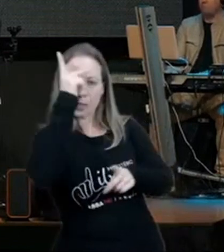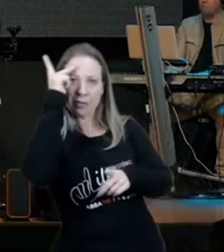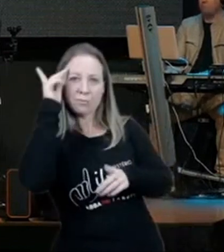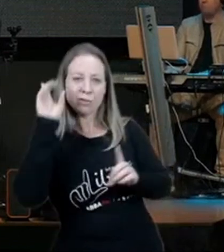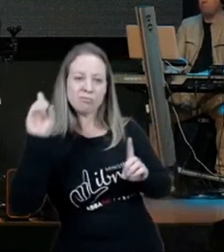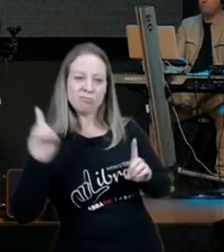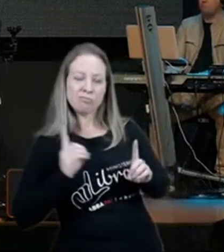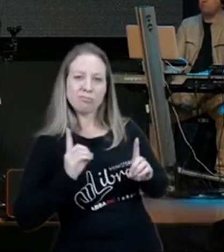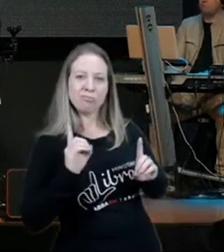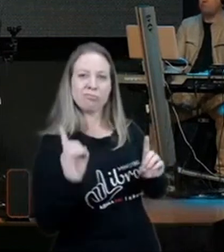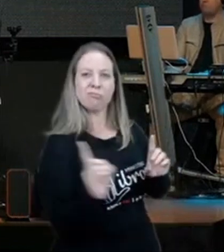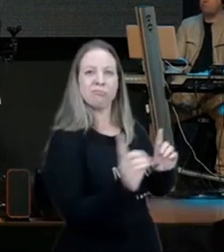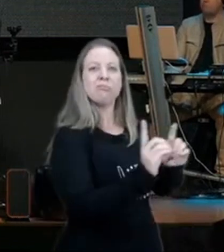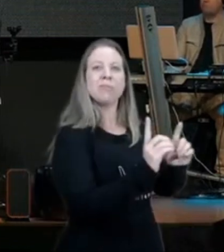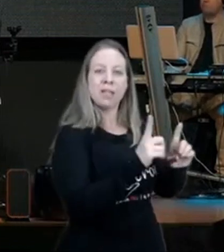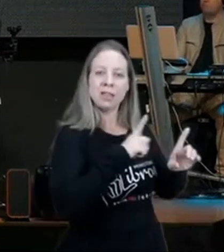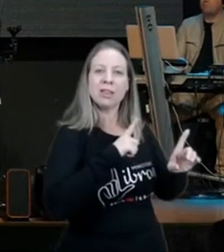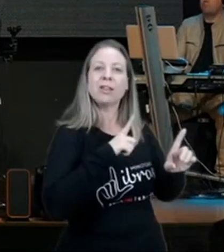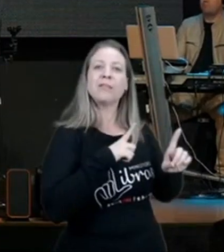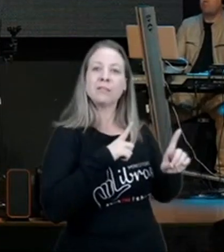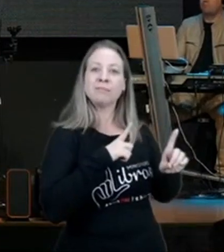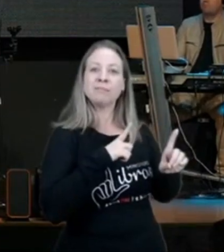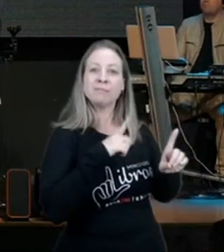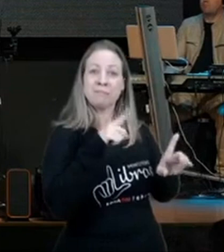e a Vivi foi morar na casa do Dirceiro e Lene,